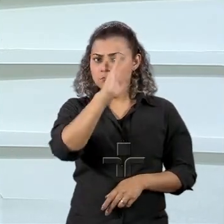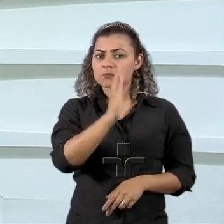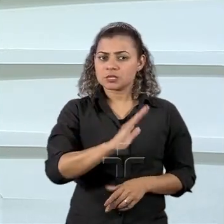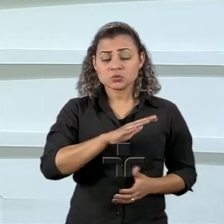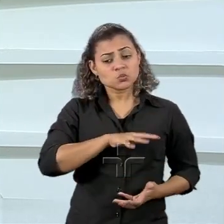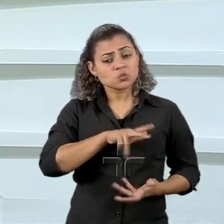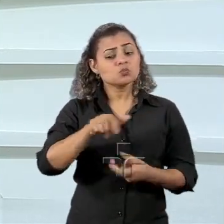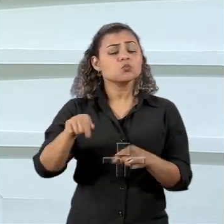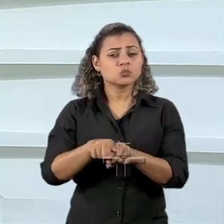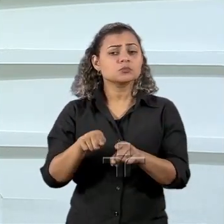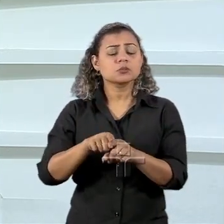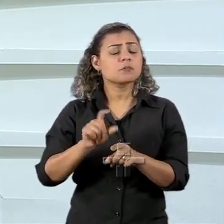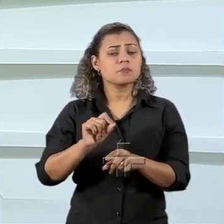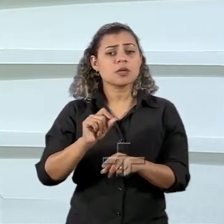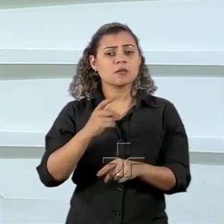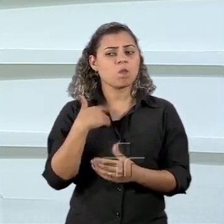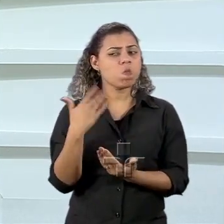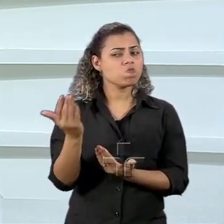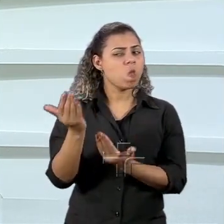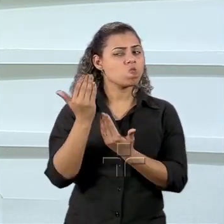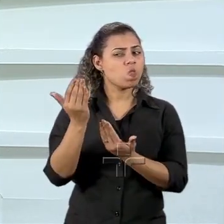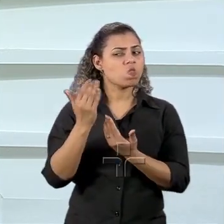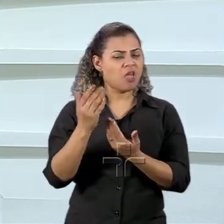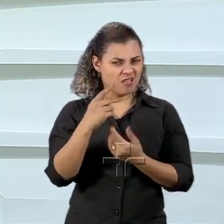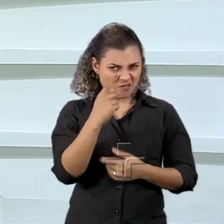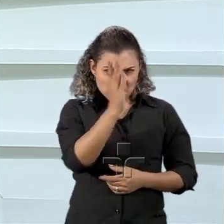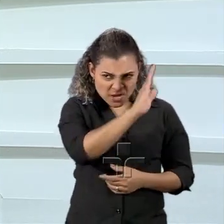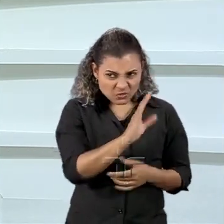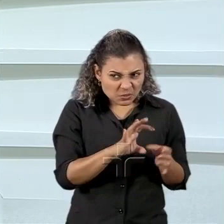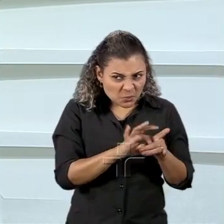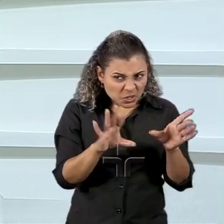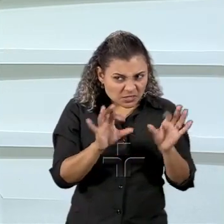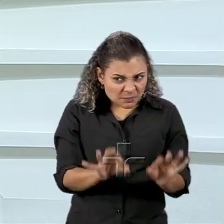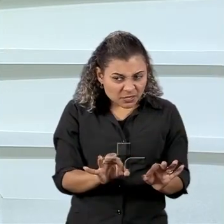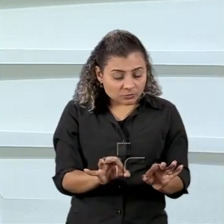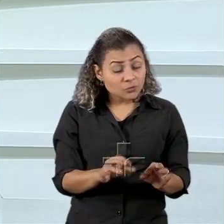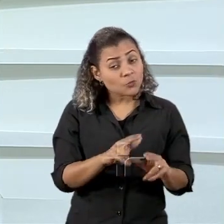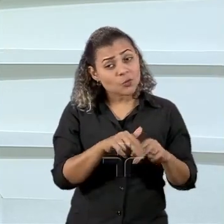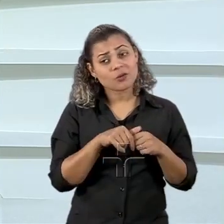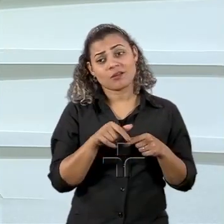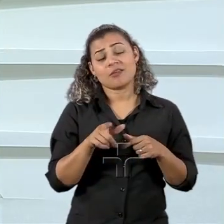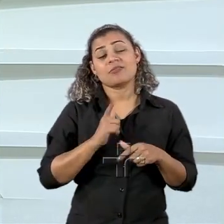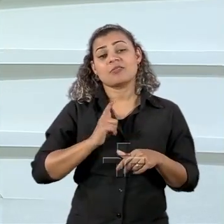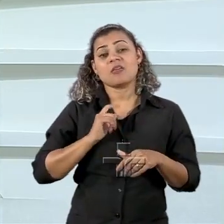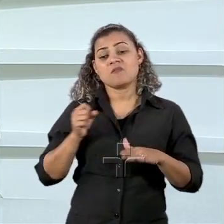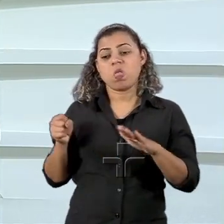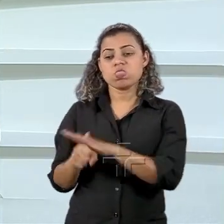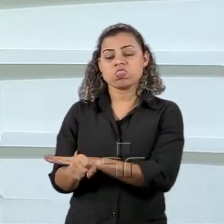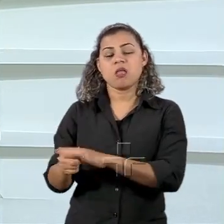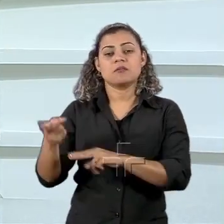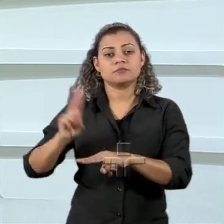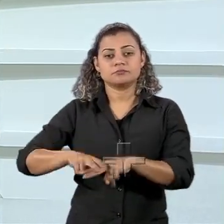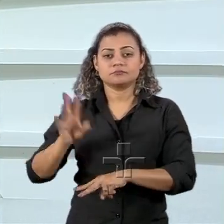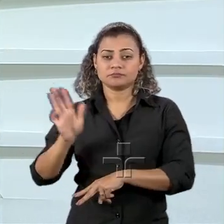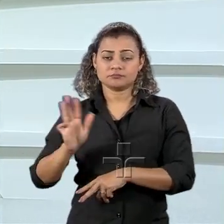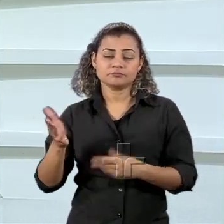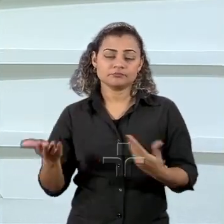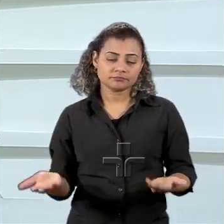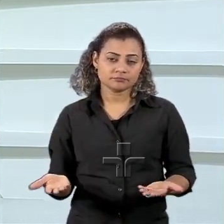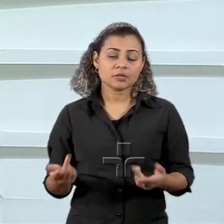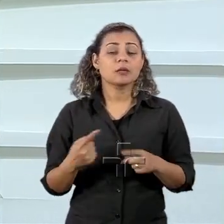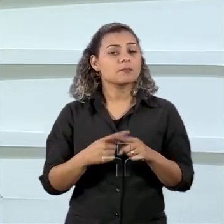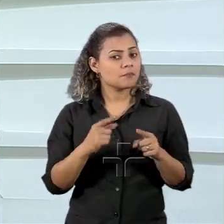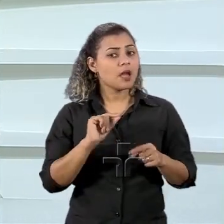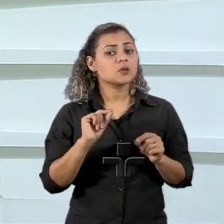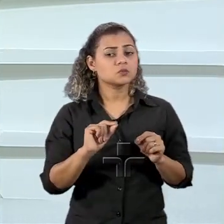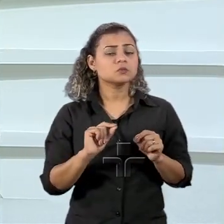relação à democracia do Brasil querendo ou não concordando ou não por causa da situação do Brasil isso não é e essa é uma questão isso é secreto